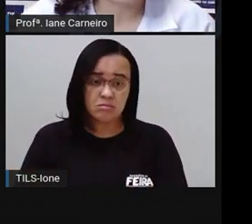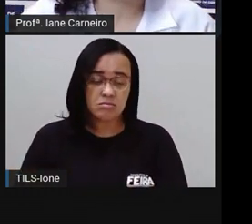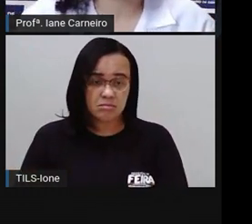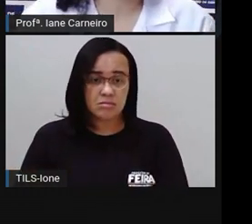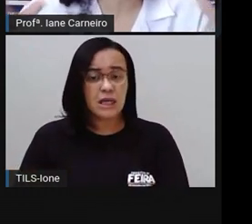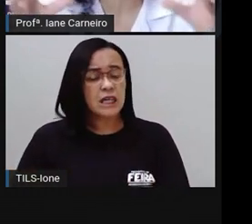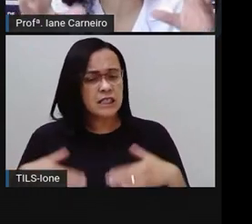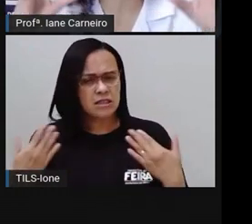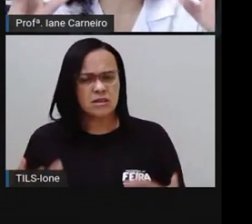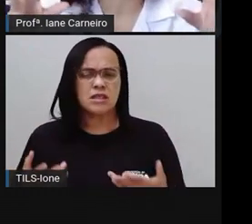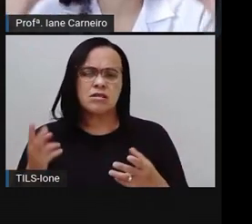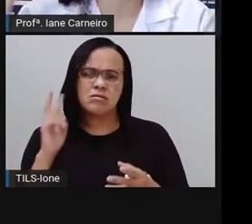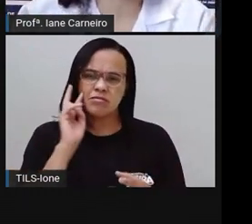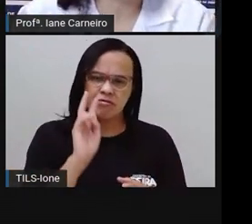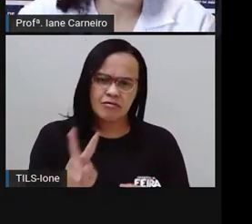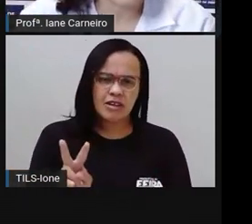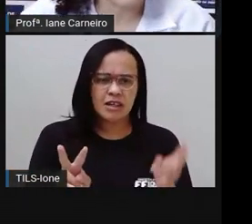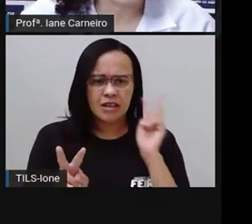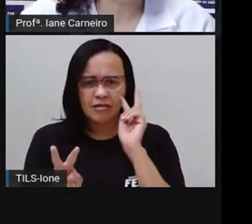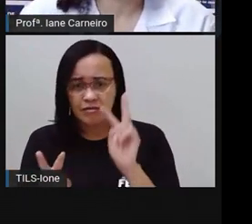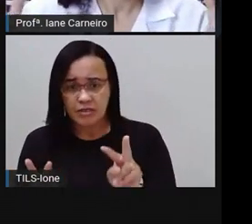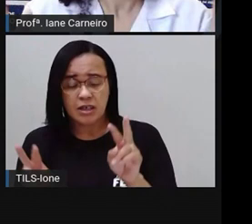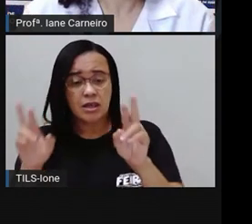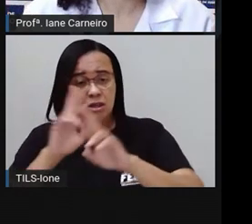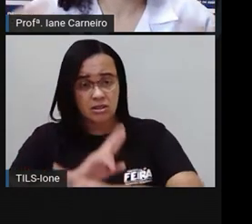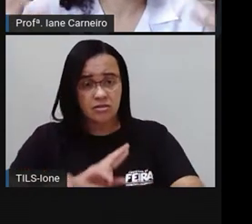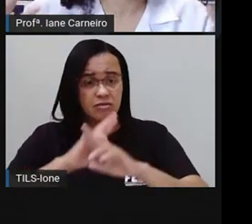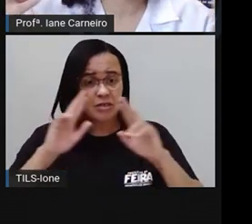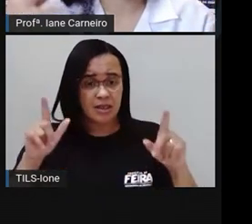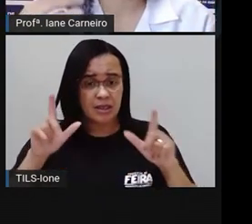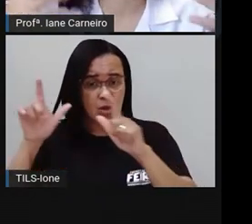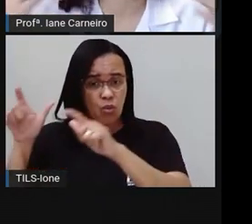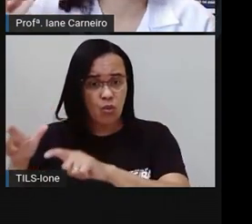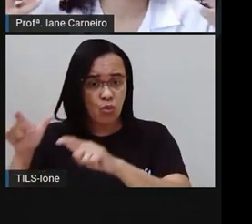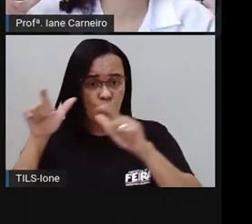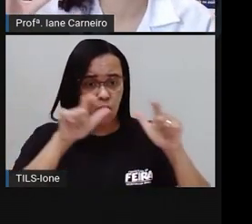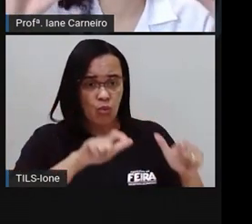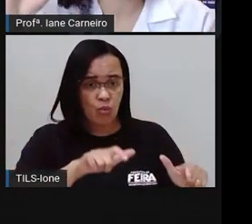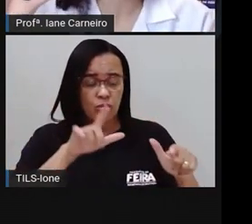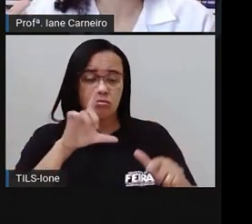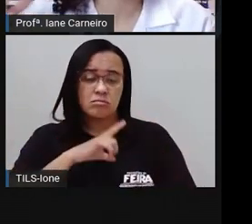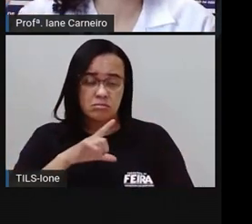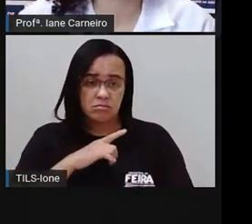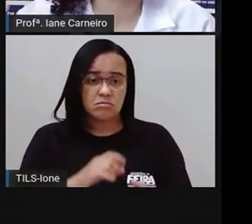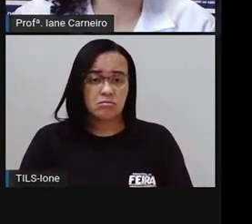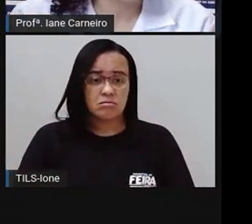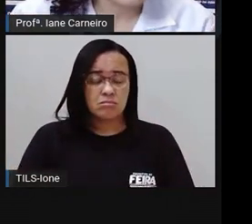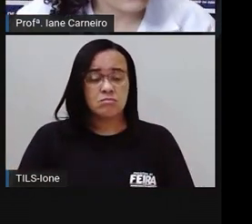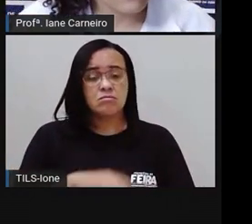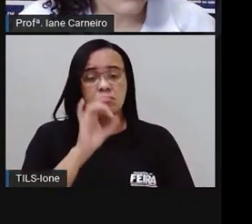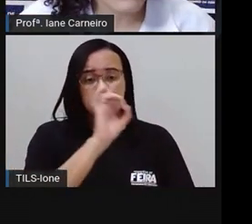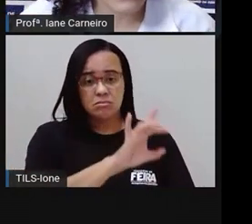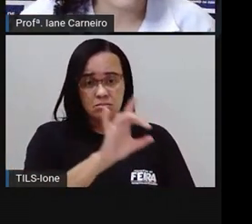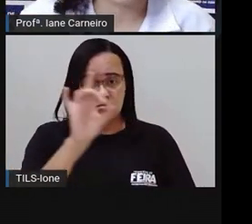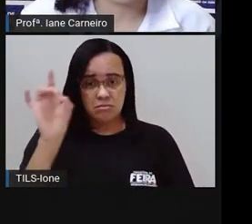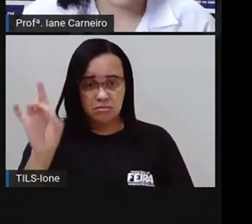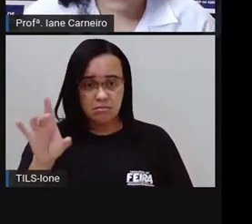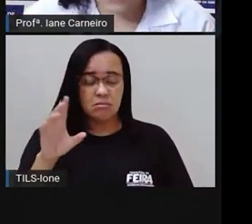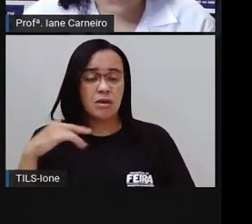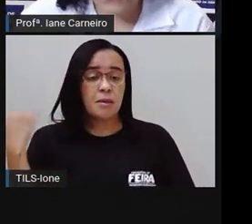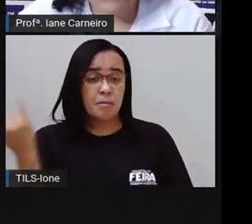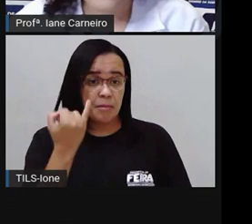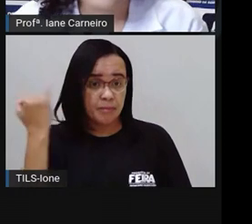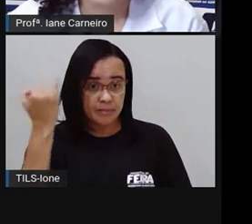percebido que são lugares diferentes, mas são lugares que cada um tem a sua importância.